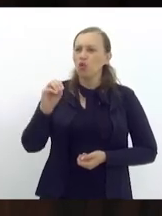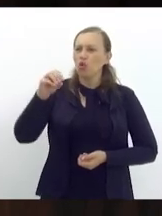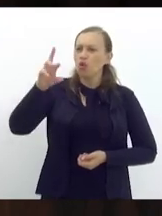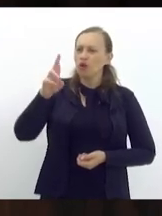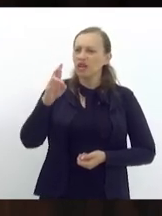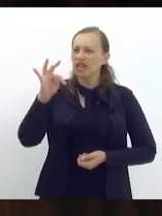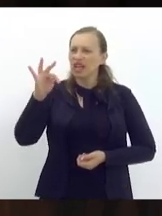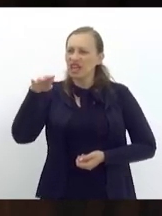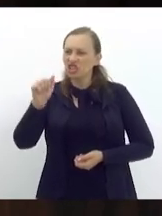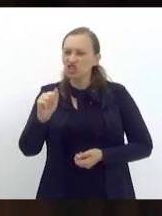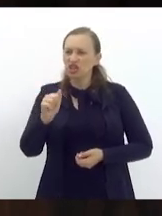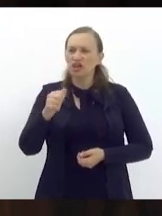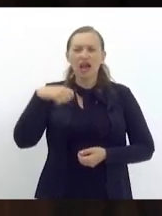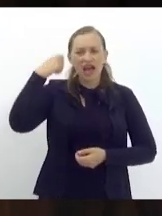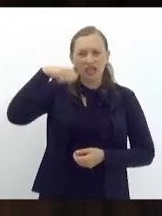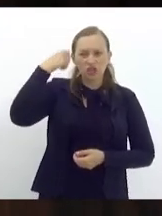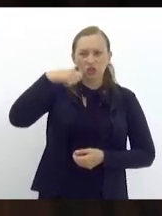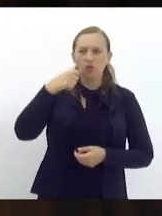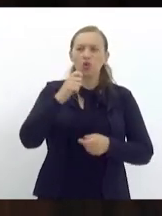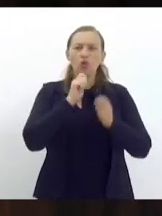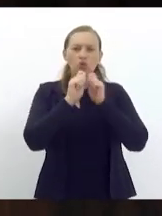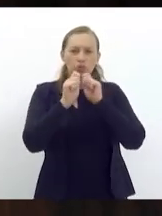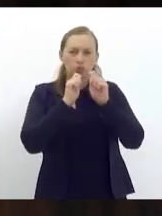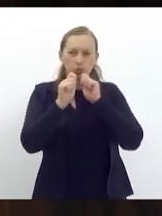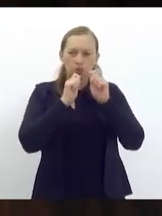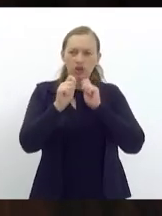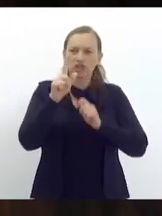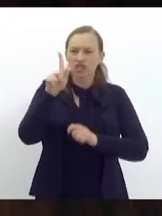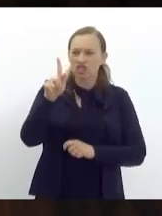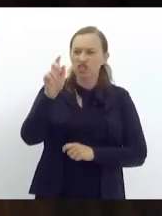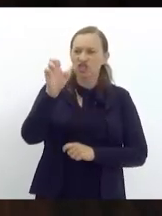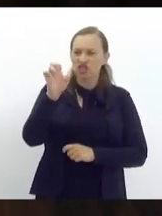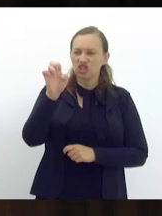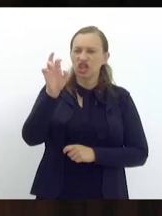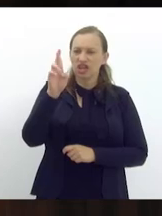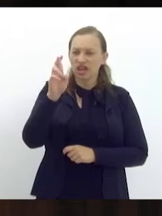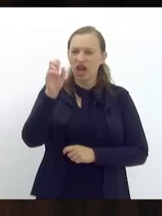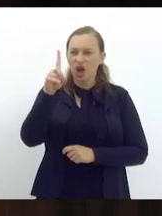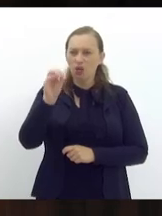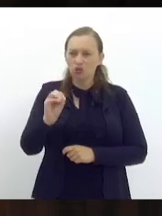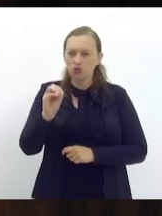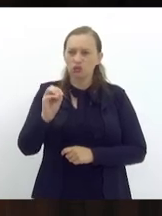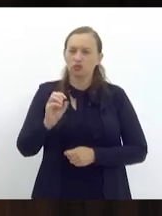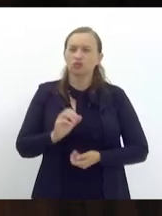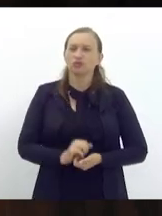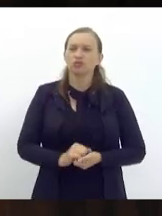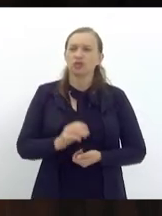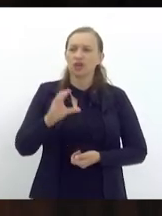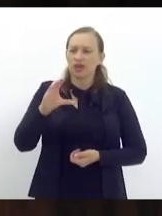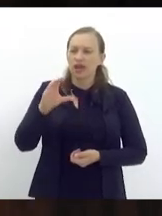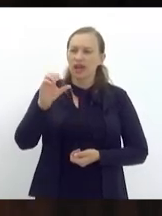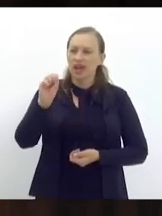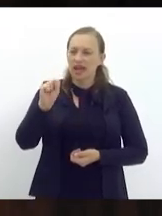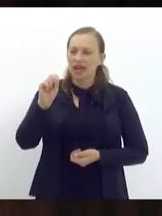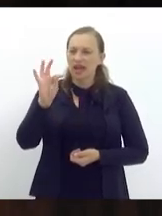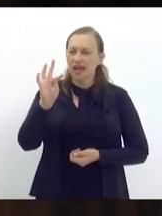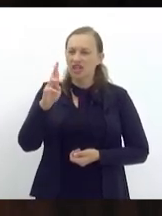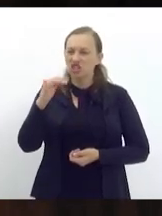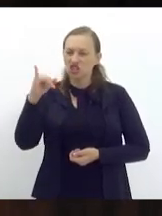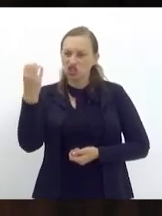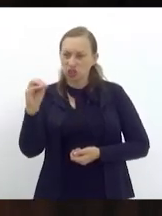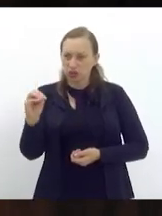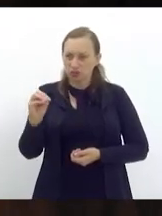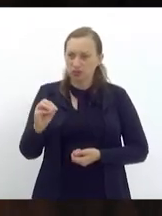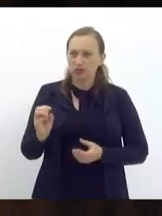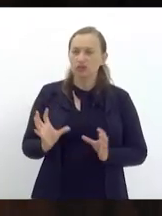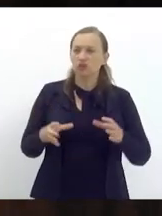repórter e culinarista senhor Geraldo Freire de Castro filho castrinho pendente de parecer da